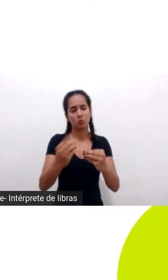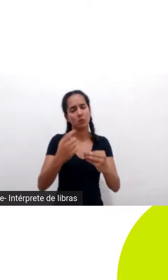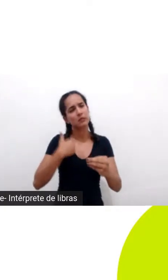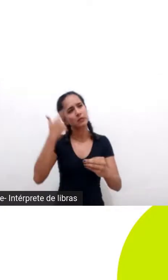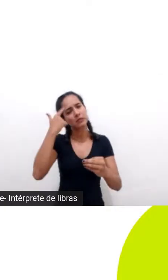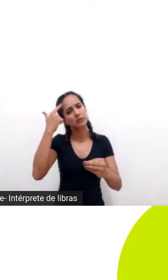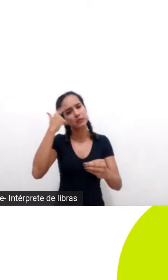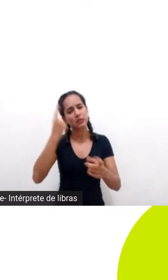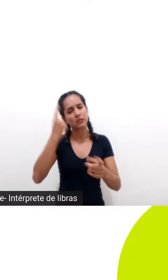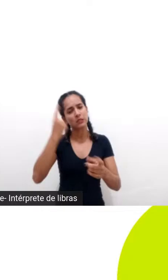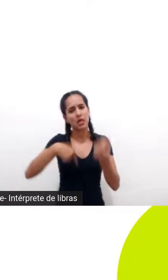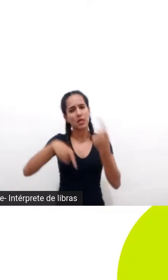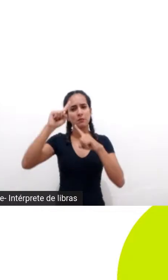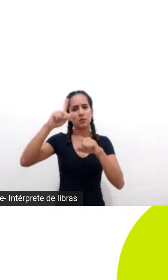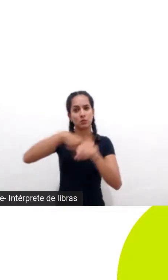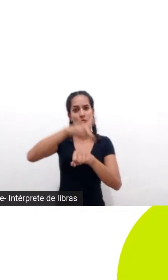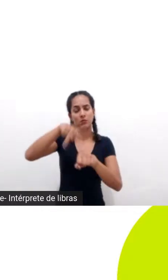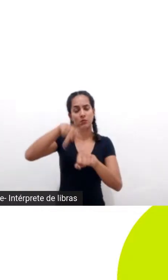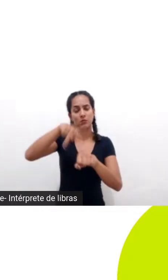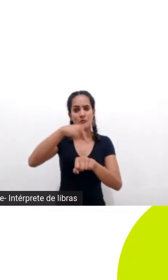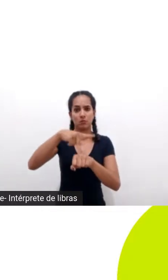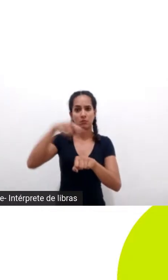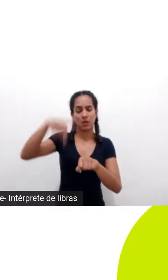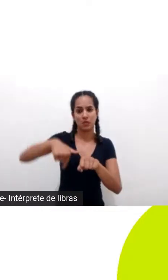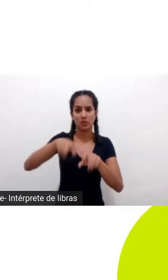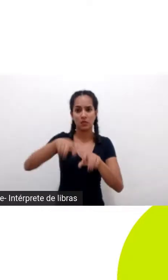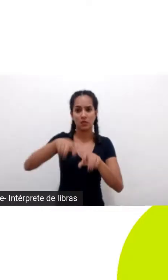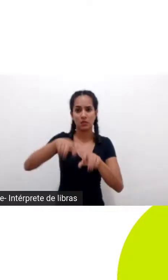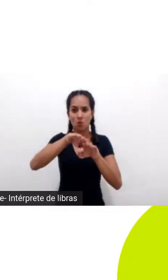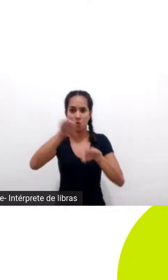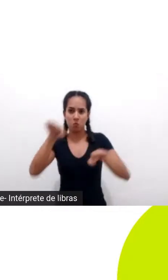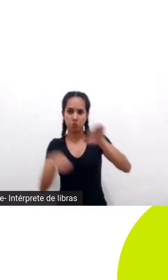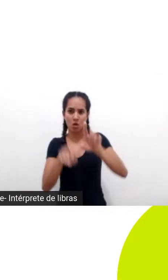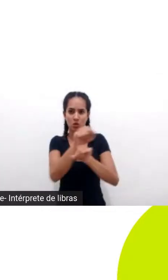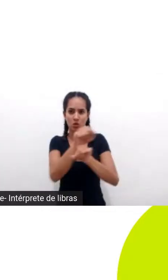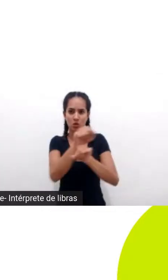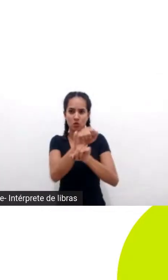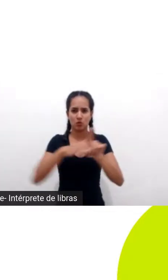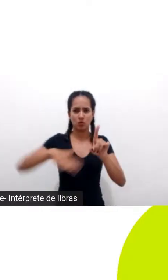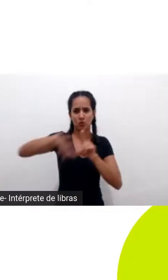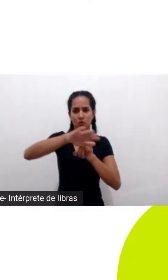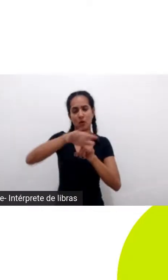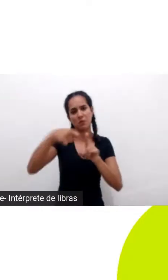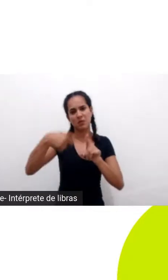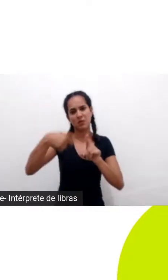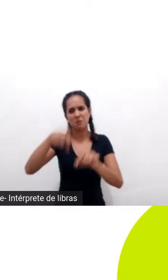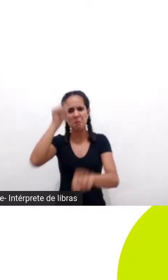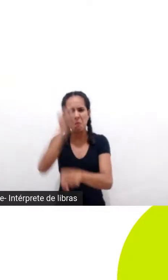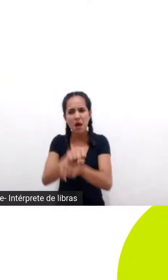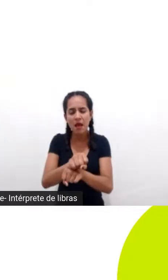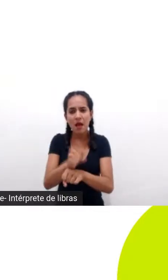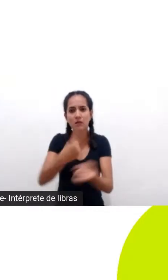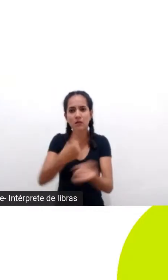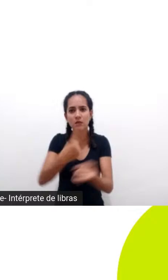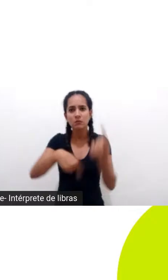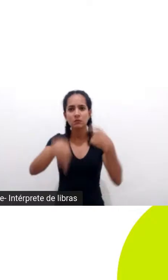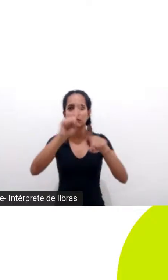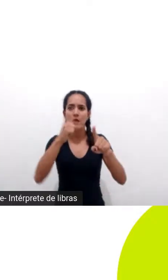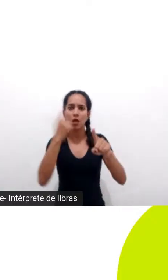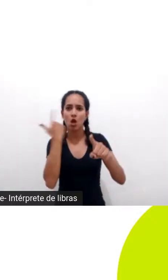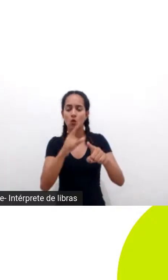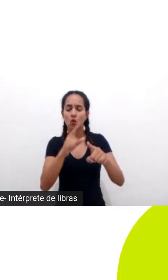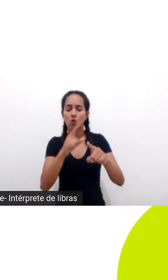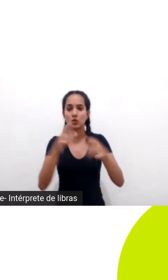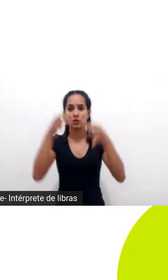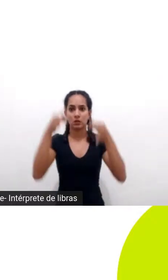país como o Brasil com uma inência de desigualdade social e falar que a gente tem que parar de crescer para atingir um estado virtuoso